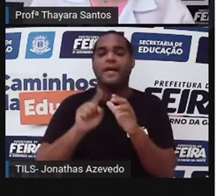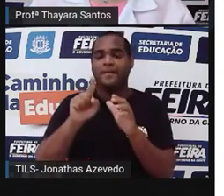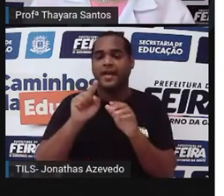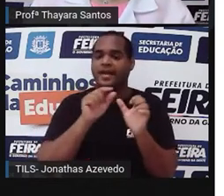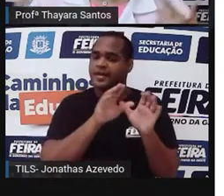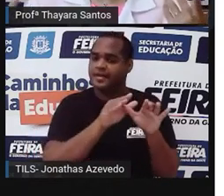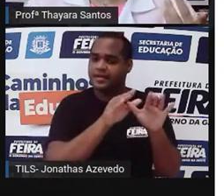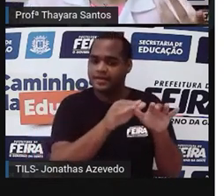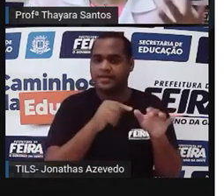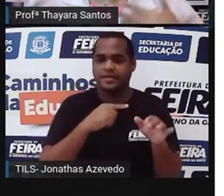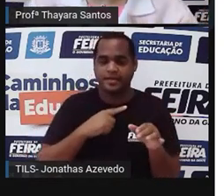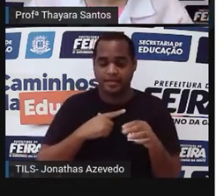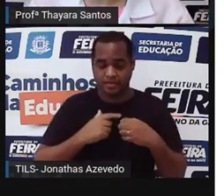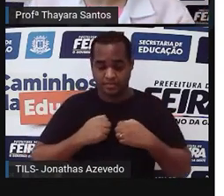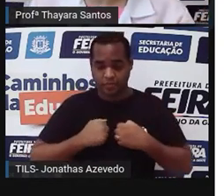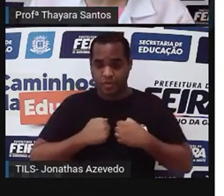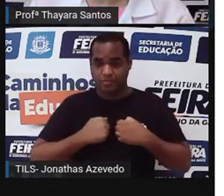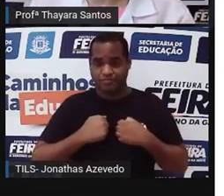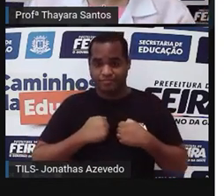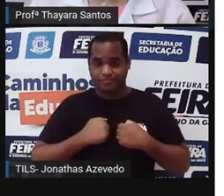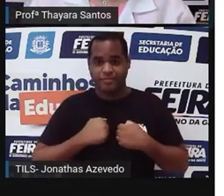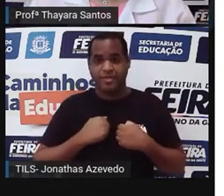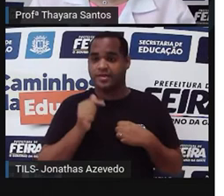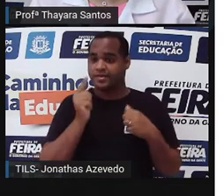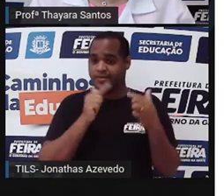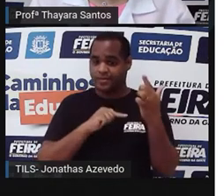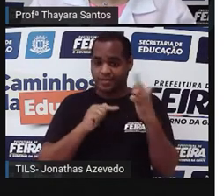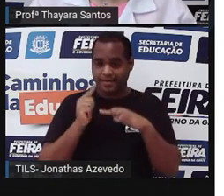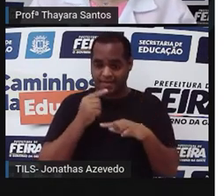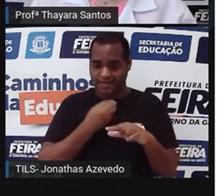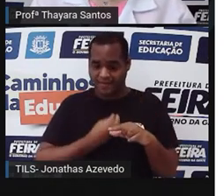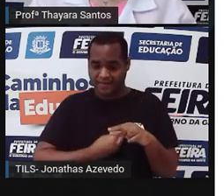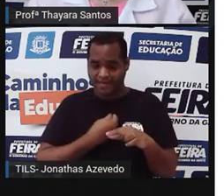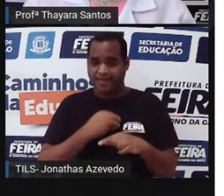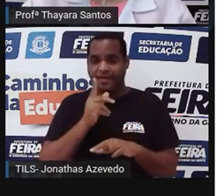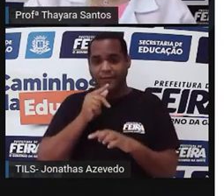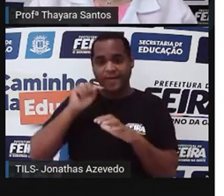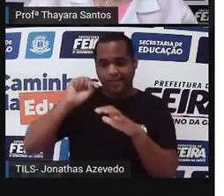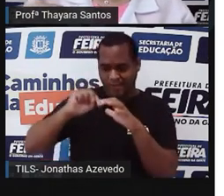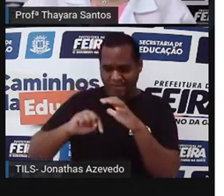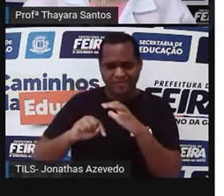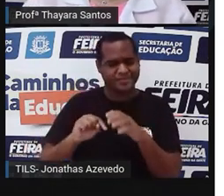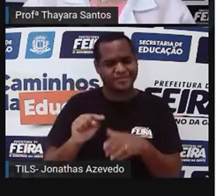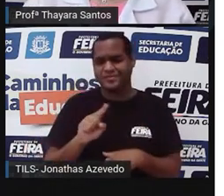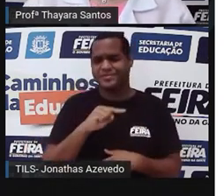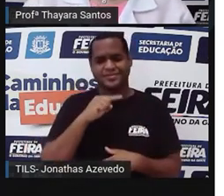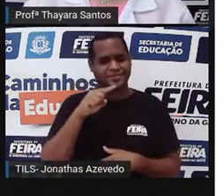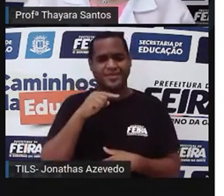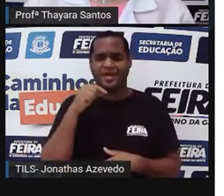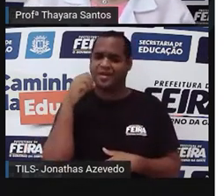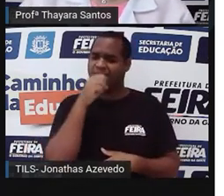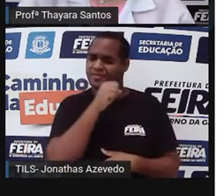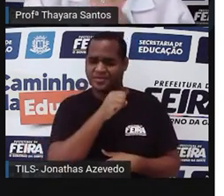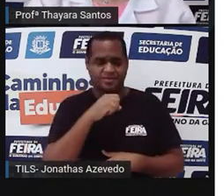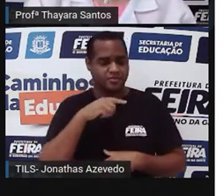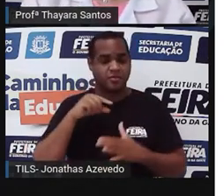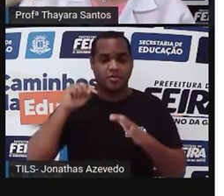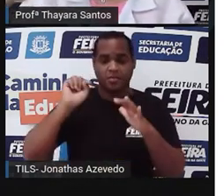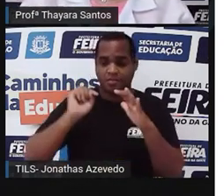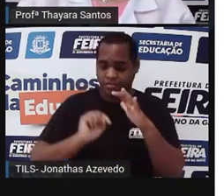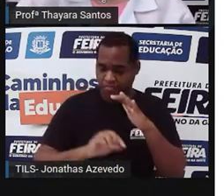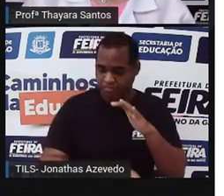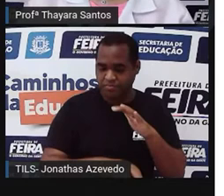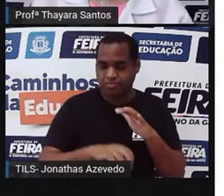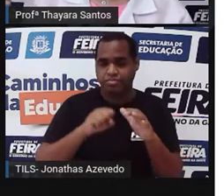respiram por pulmões. Então, elas não conseguiriam ficar muito tempo dentro da água. Quando elas entram para pegar o peixe, é muito rápido. Elas entram,